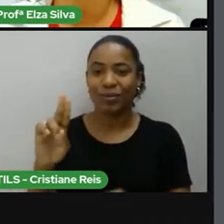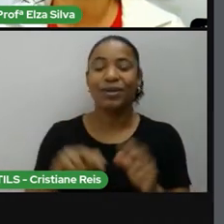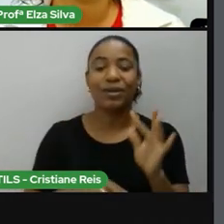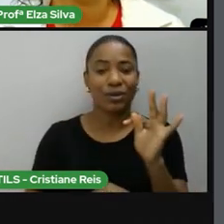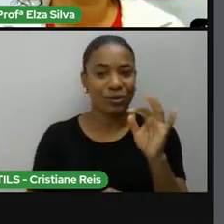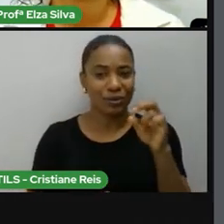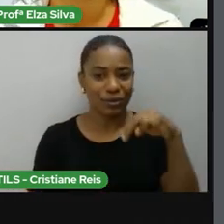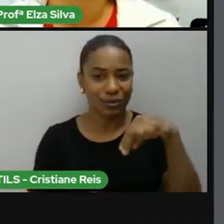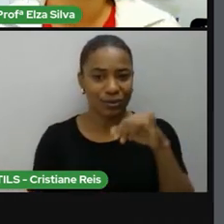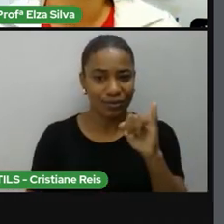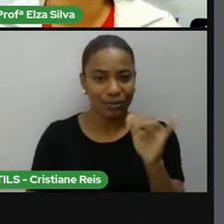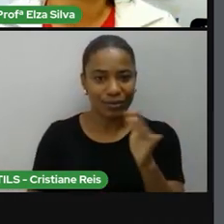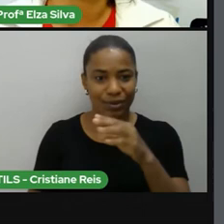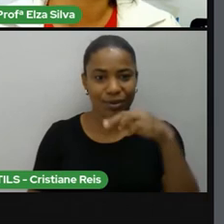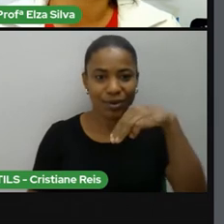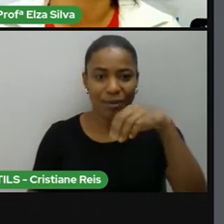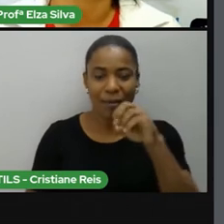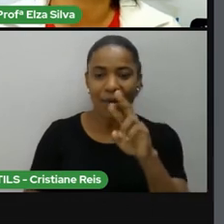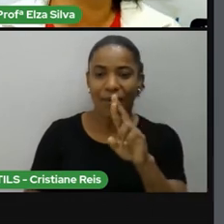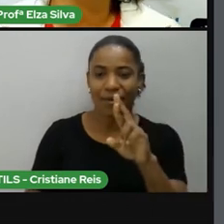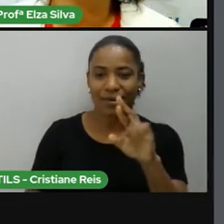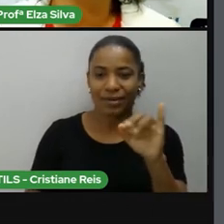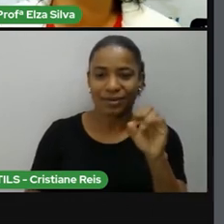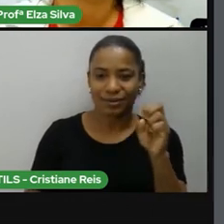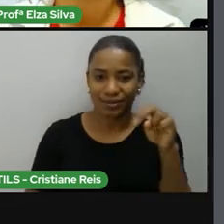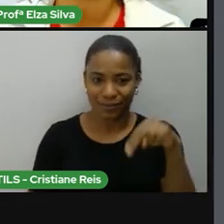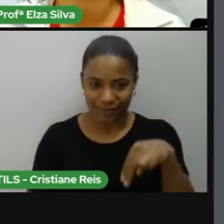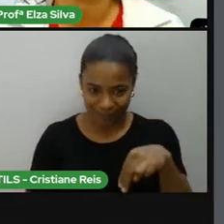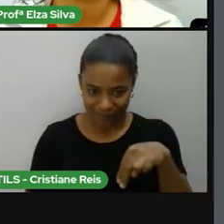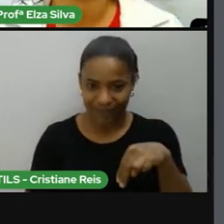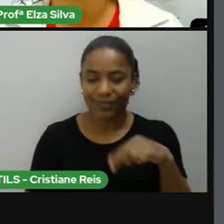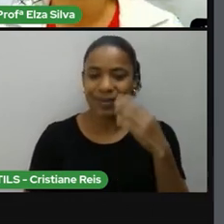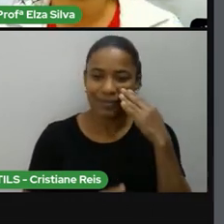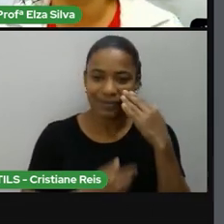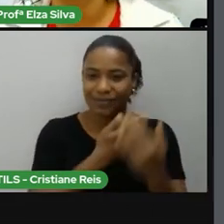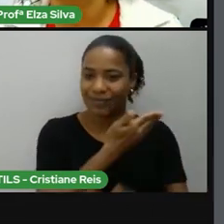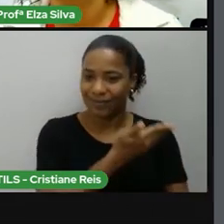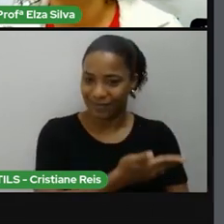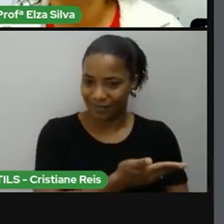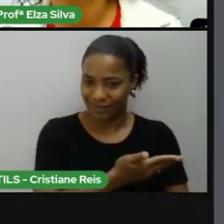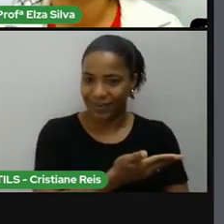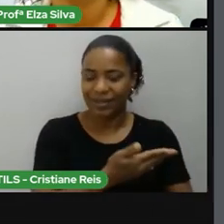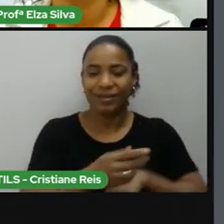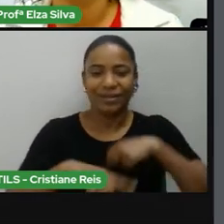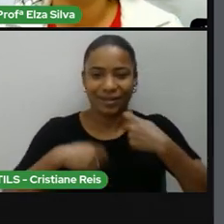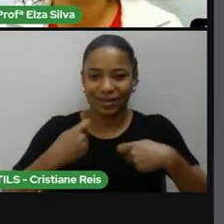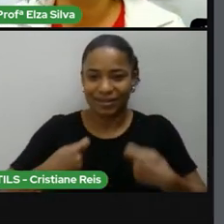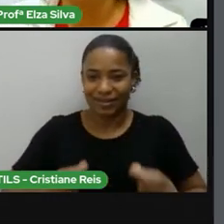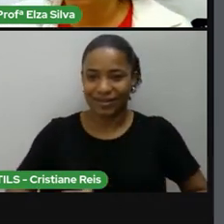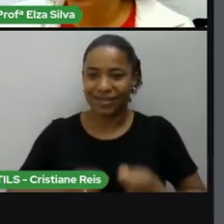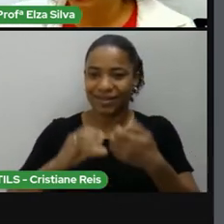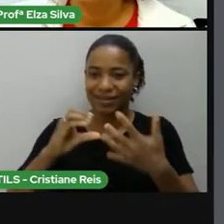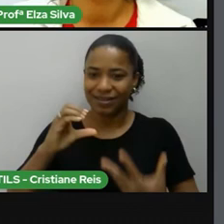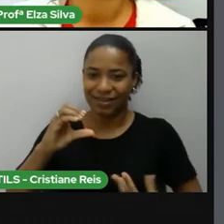que é o título do documentário. Toni Morrison, Pedaços de Mim. Ok?